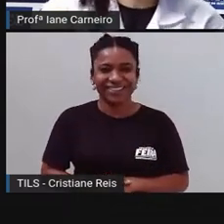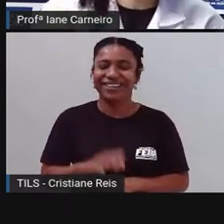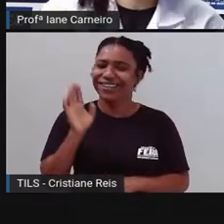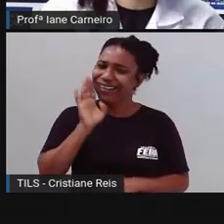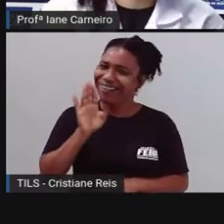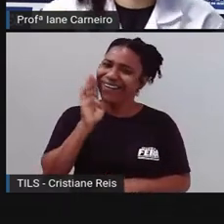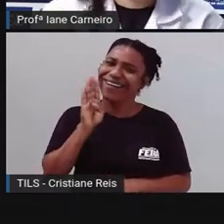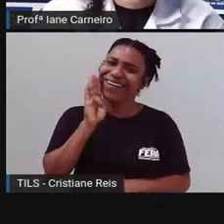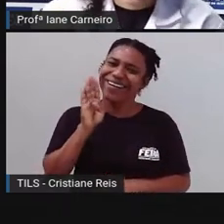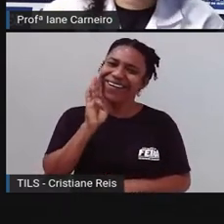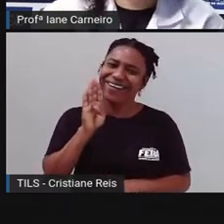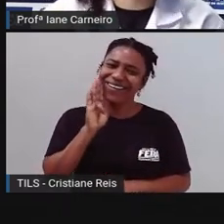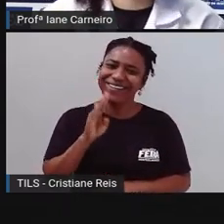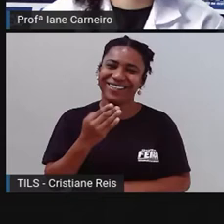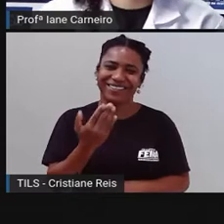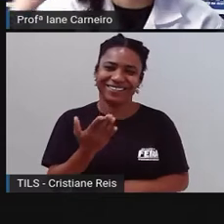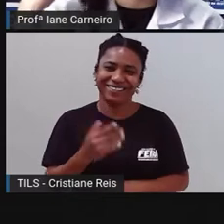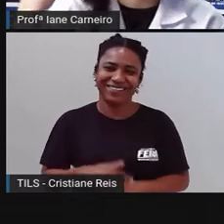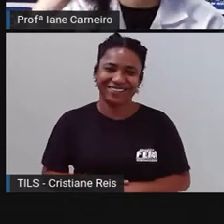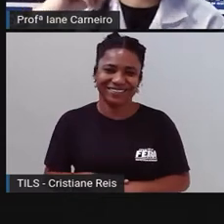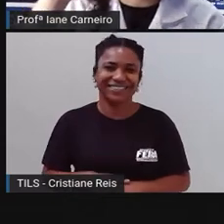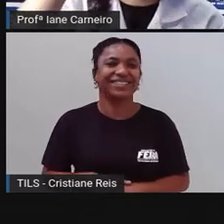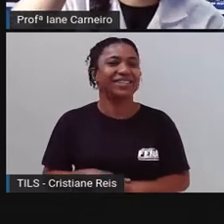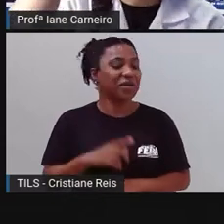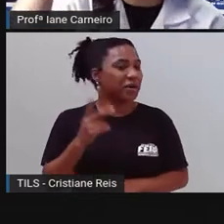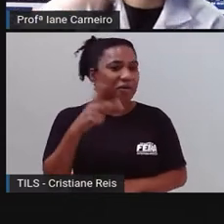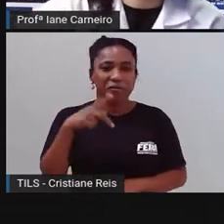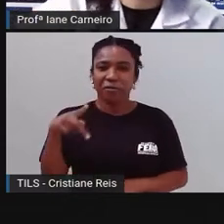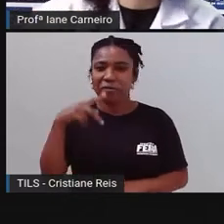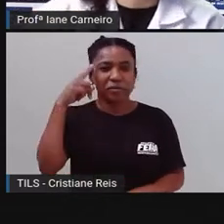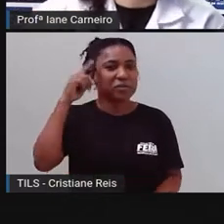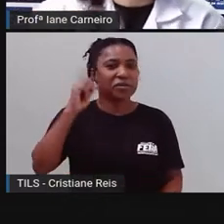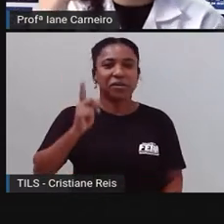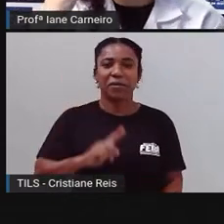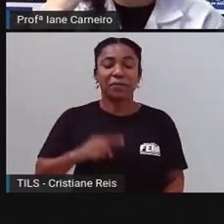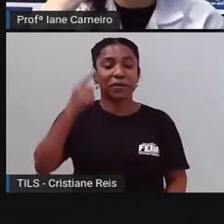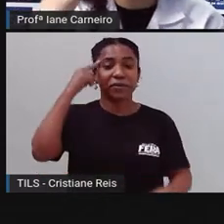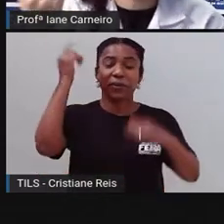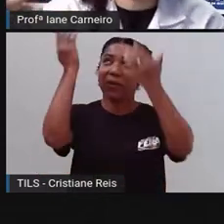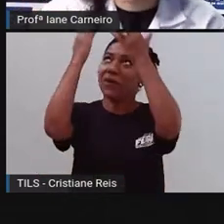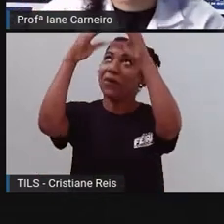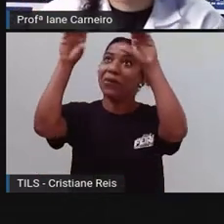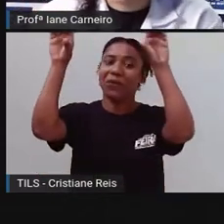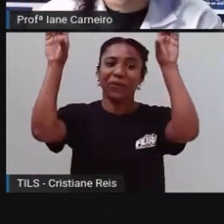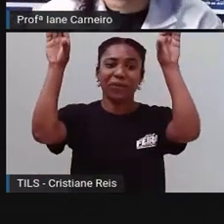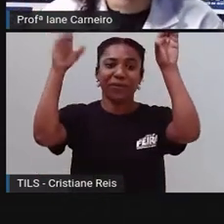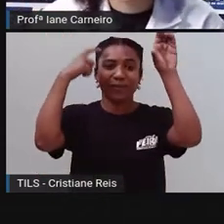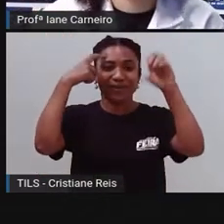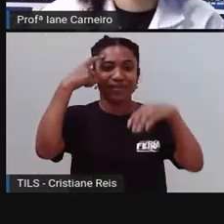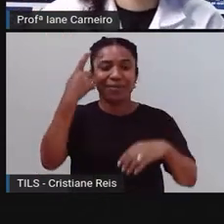Legal essa, hein? Trolou a própria. Você não quer o céu de verdade. Era o céu da boca.